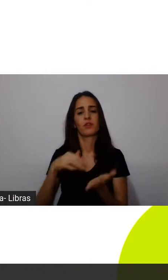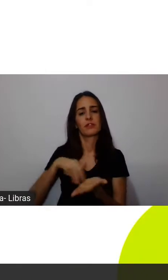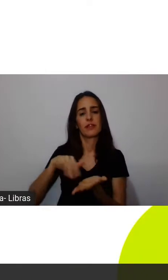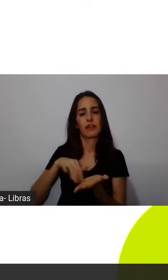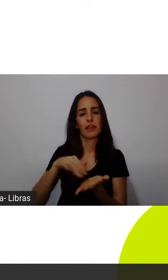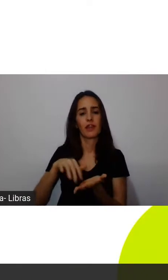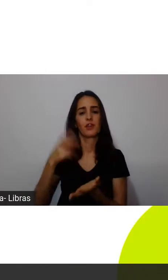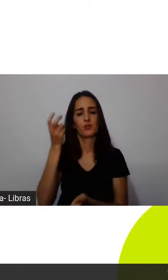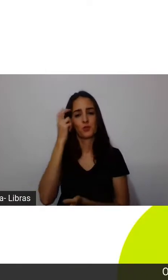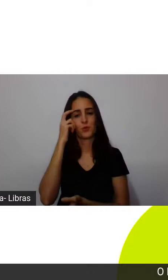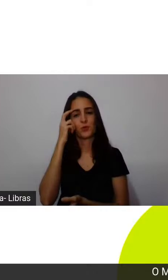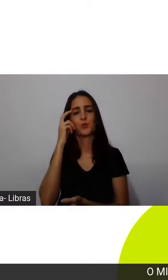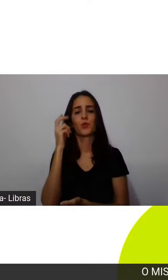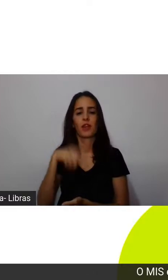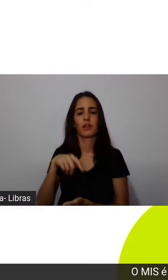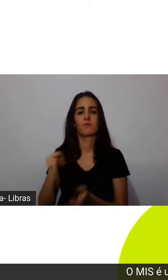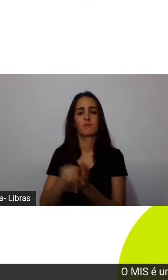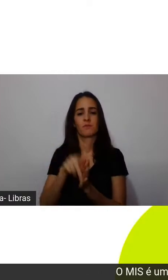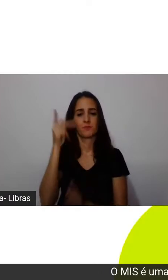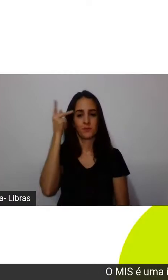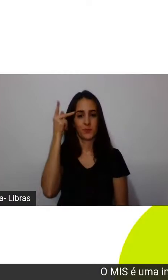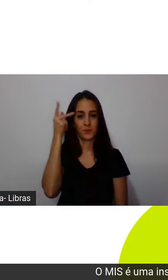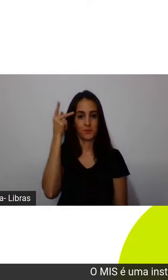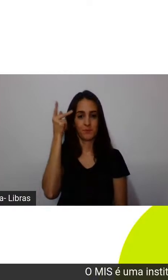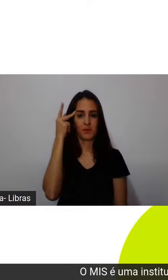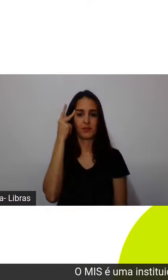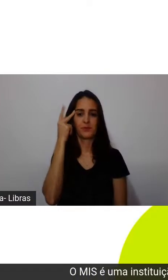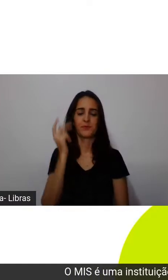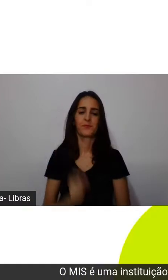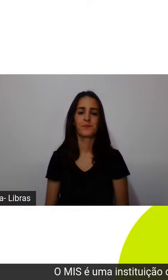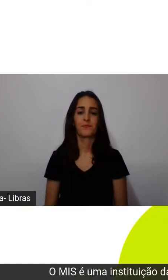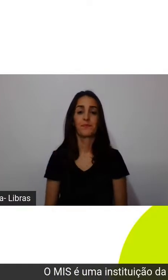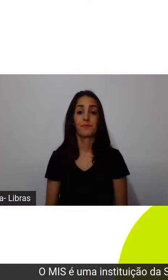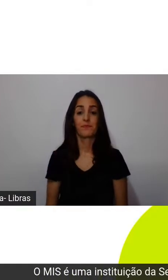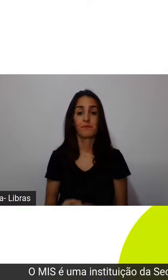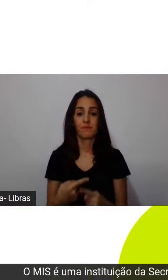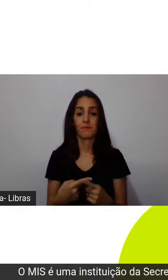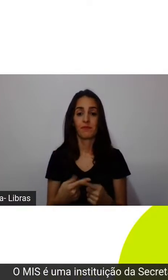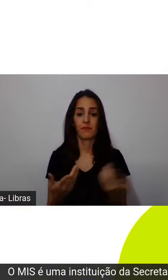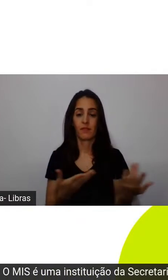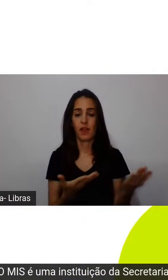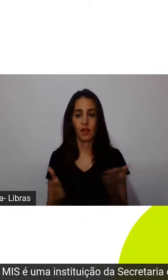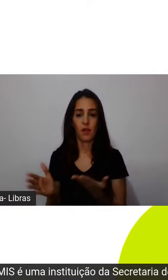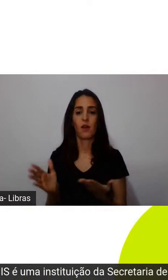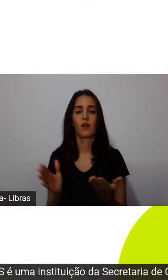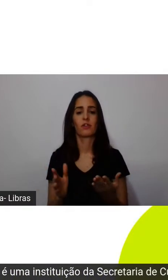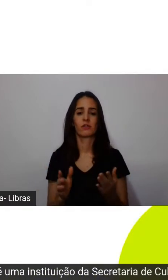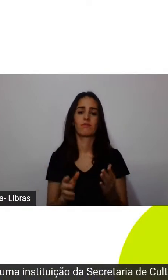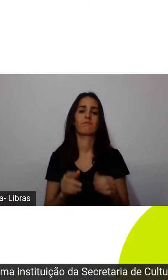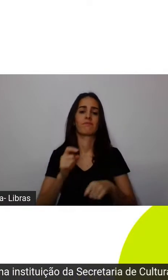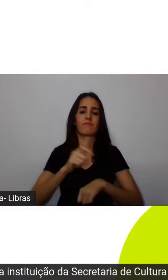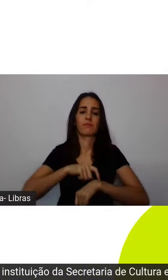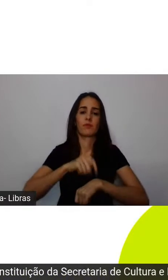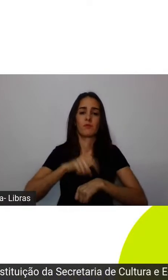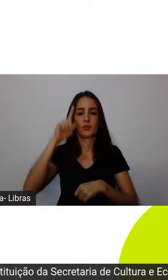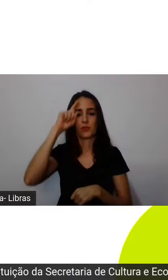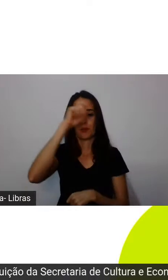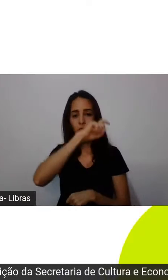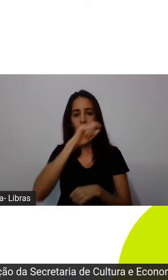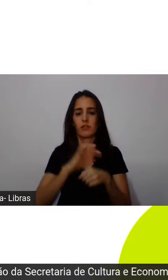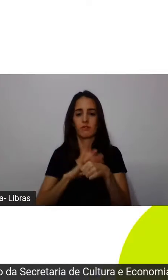Estado de São Paulo, que frente à maré terrível da pandemia, que já